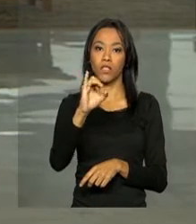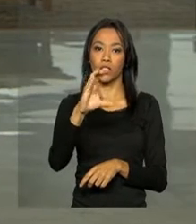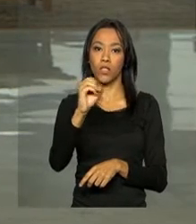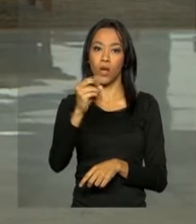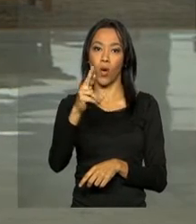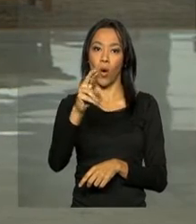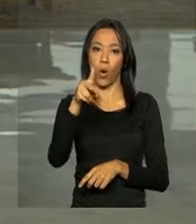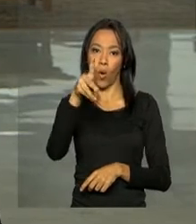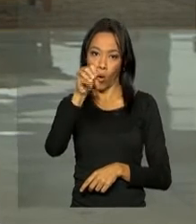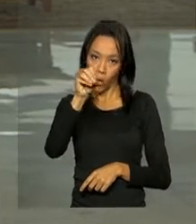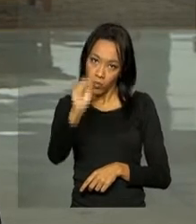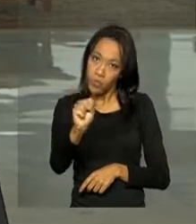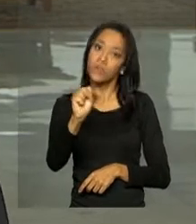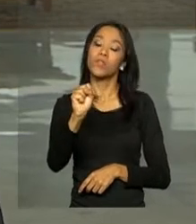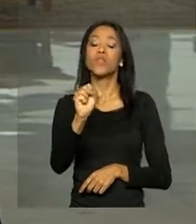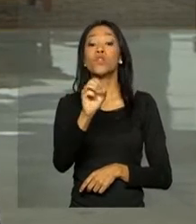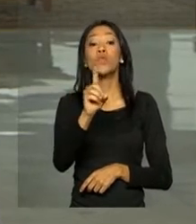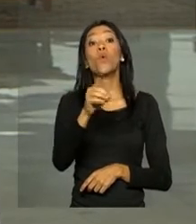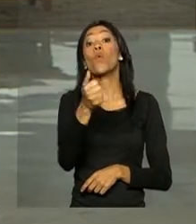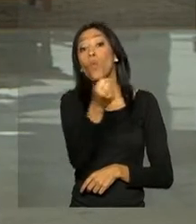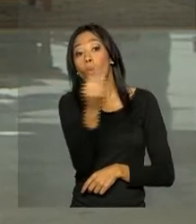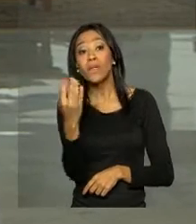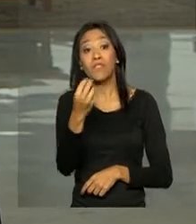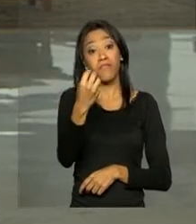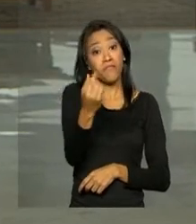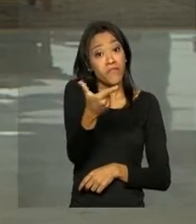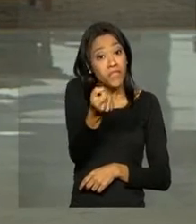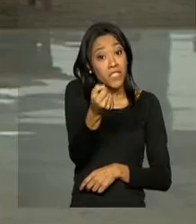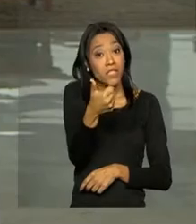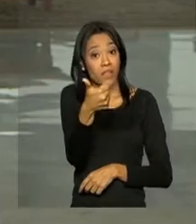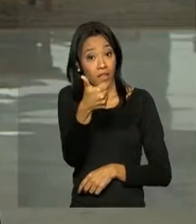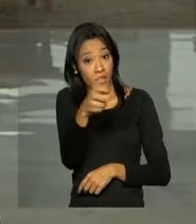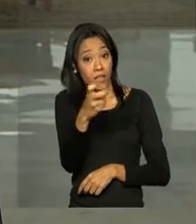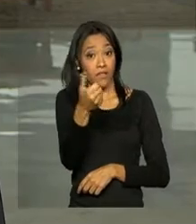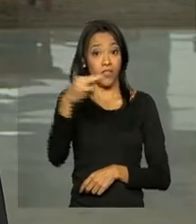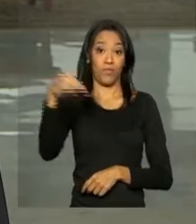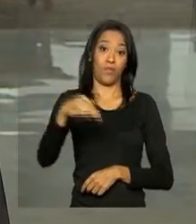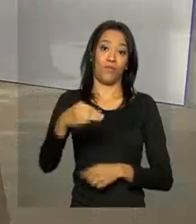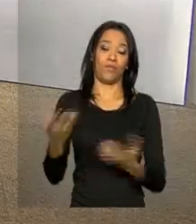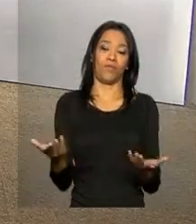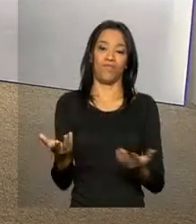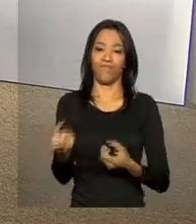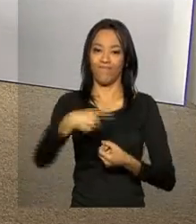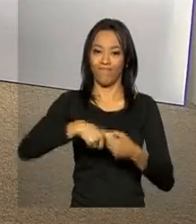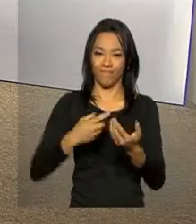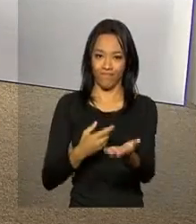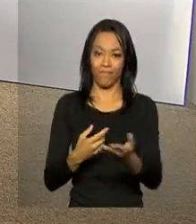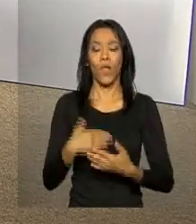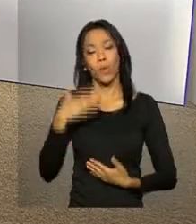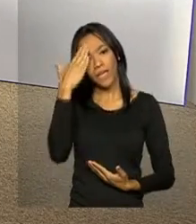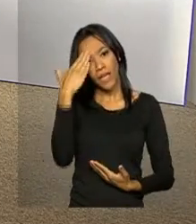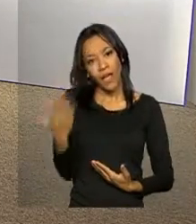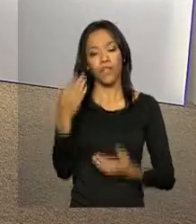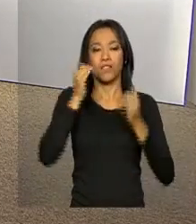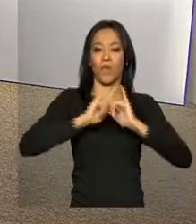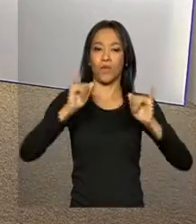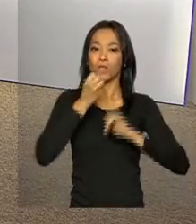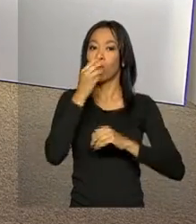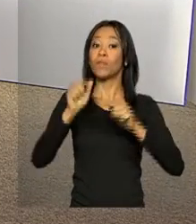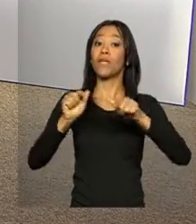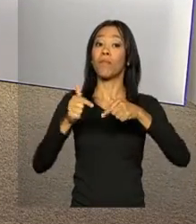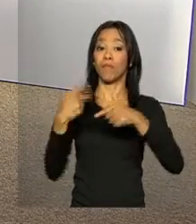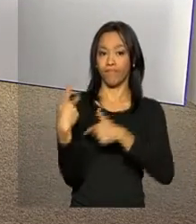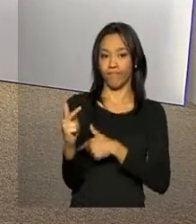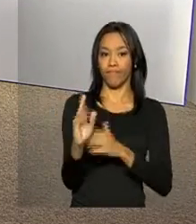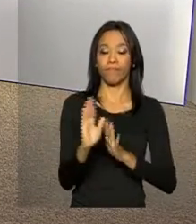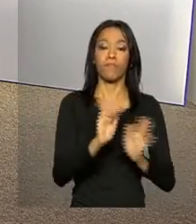instantâneo. Sai entre 15 e 20 minutos. Voltamos com você no estúdio. Obrigado, Ana, pelas informações. Bom trabalho para você.